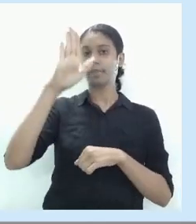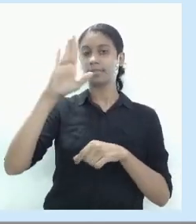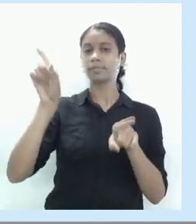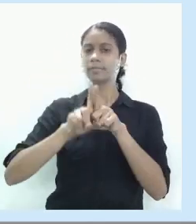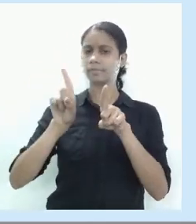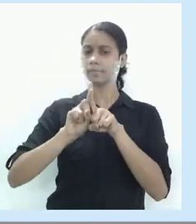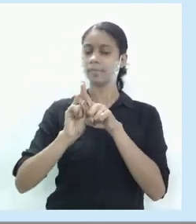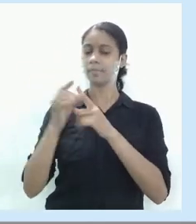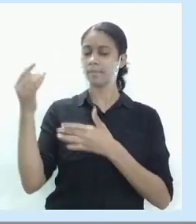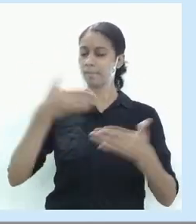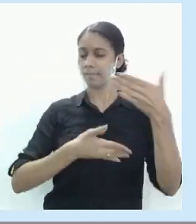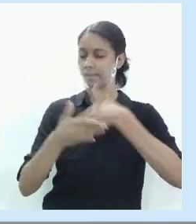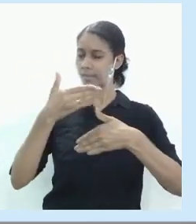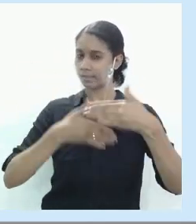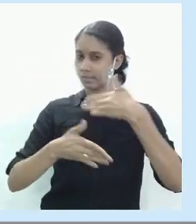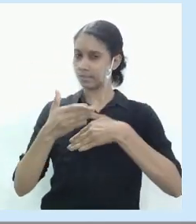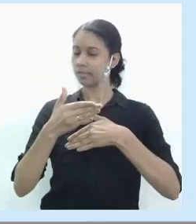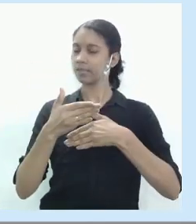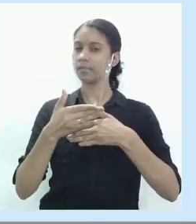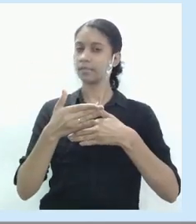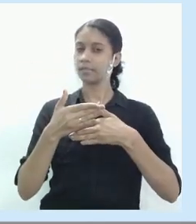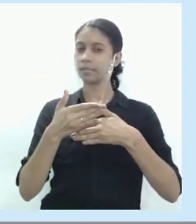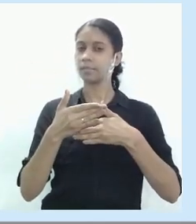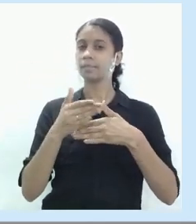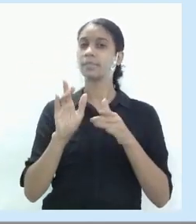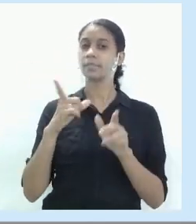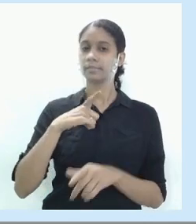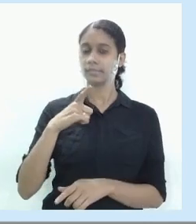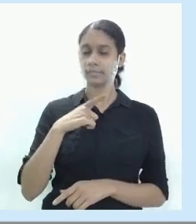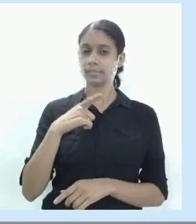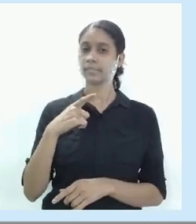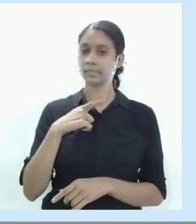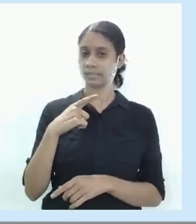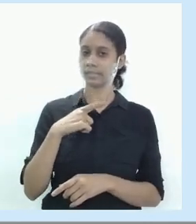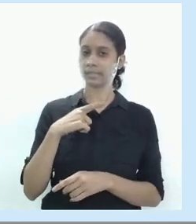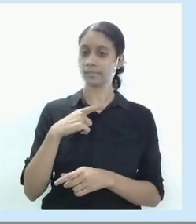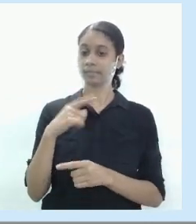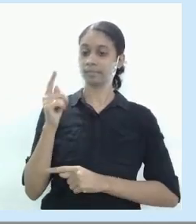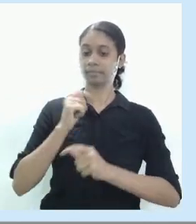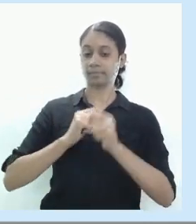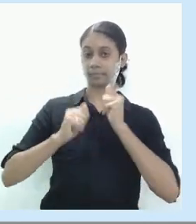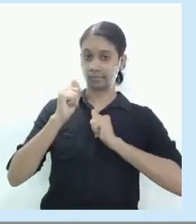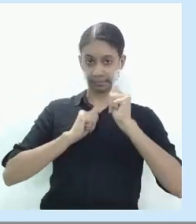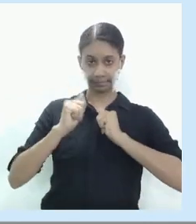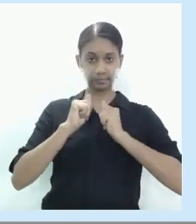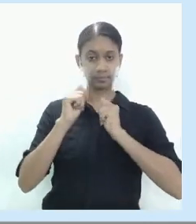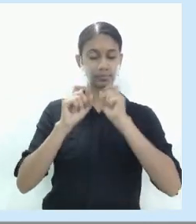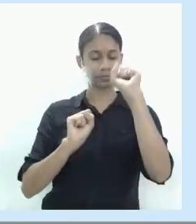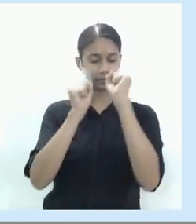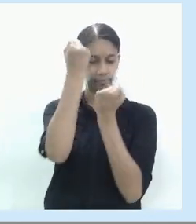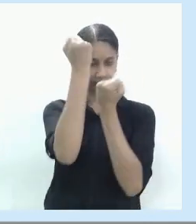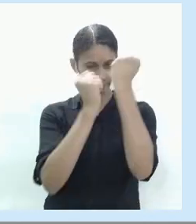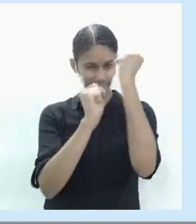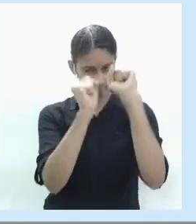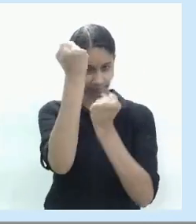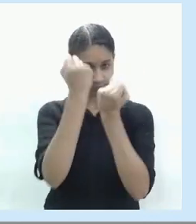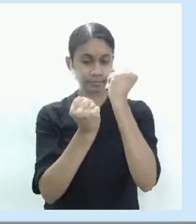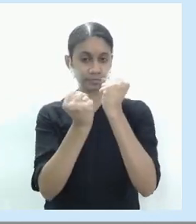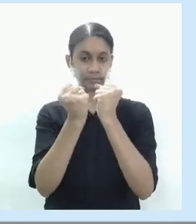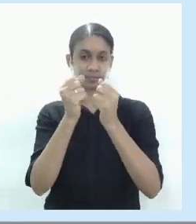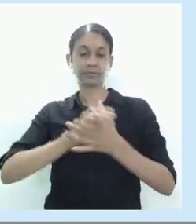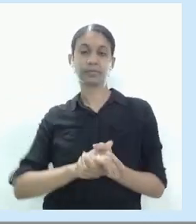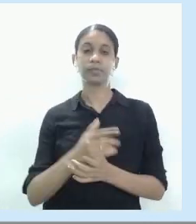participação da representatividade econômica da indústria, no